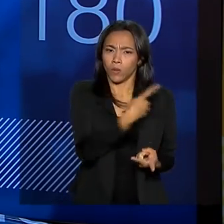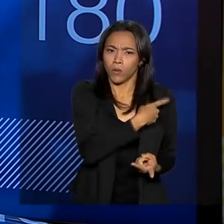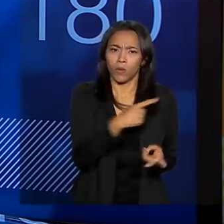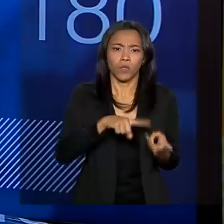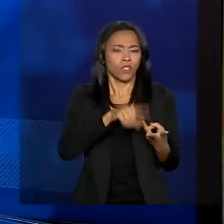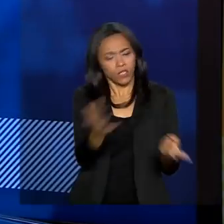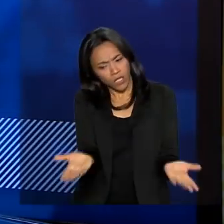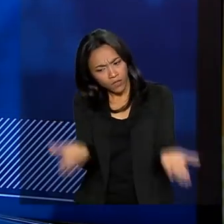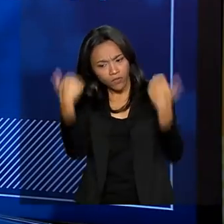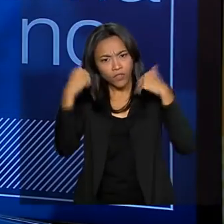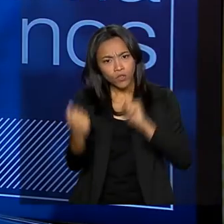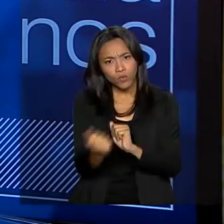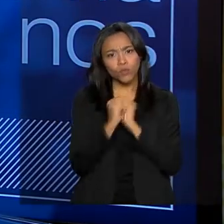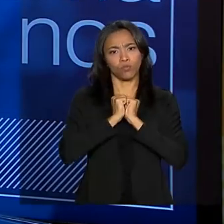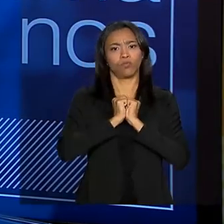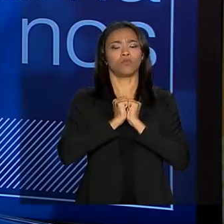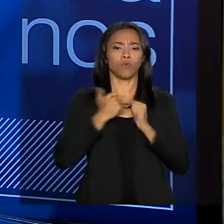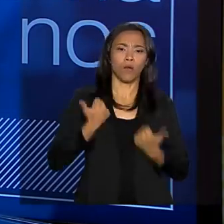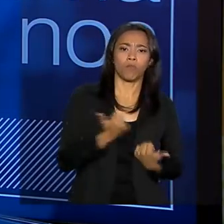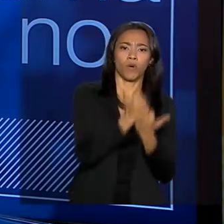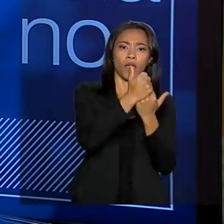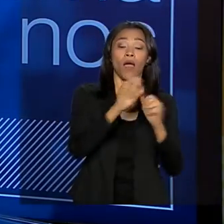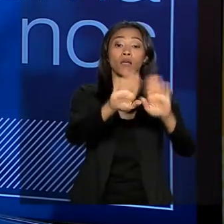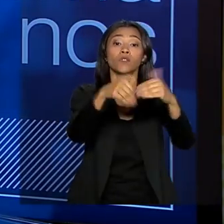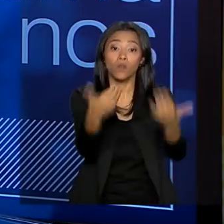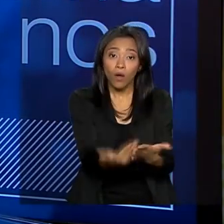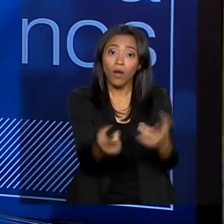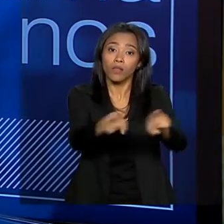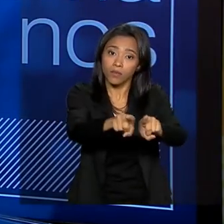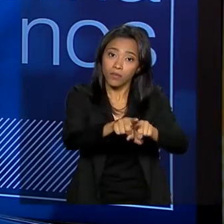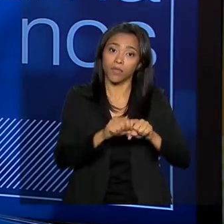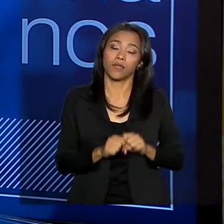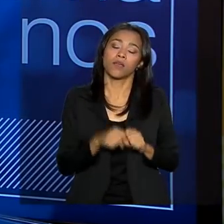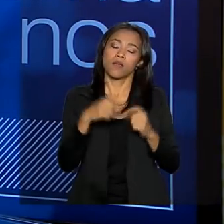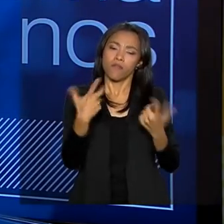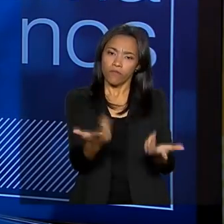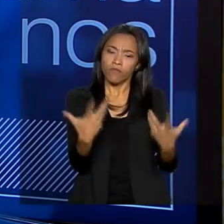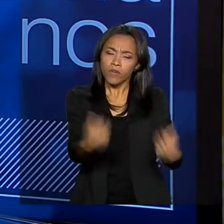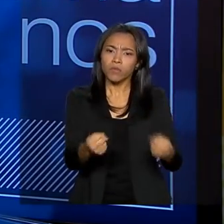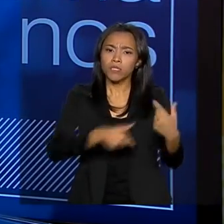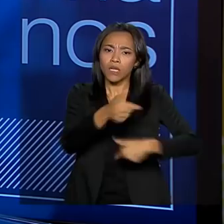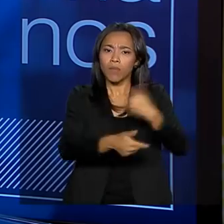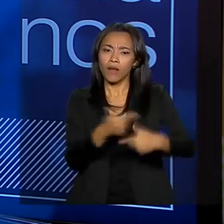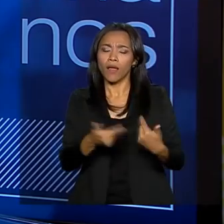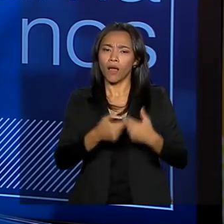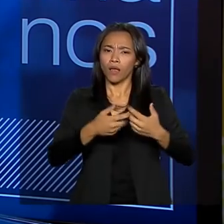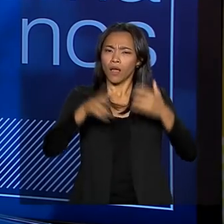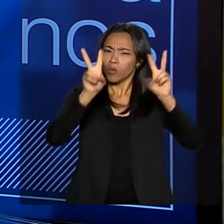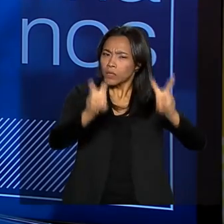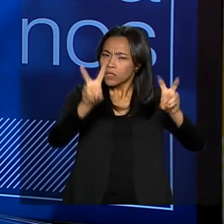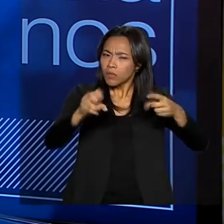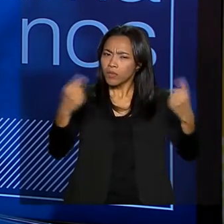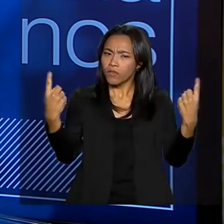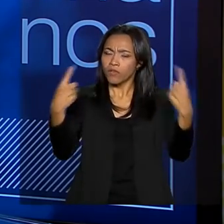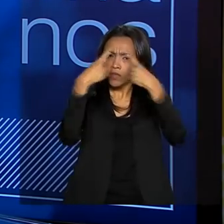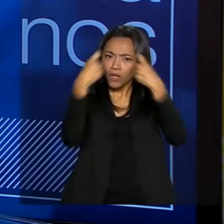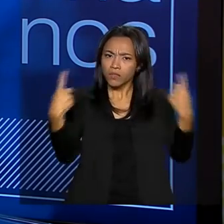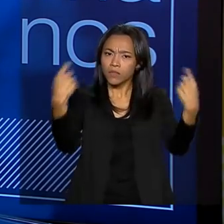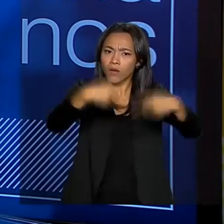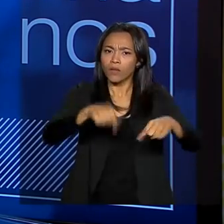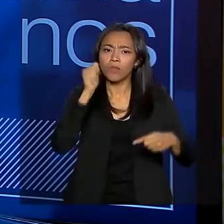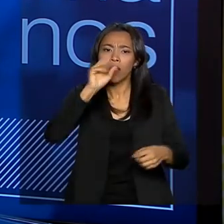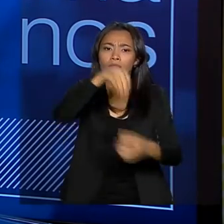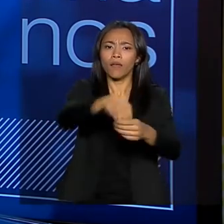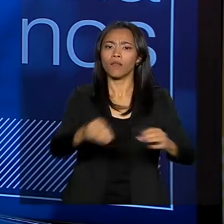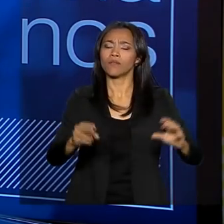vir conosco nessa luta. A escola. Nós vamos ter que trabalhar a violência contra a mulher lá na escola. Eu acredito que esse é um instrumento